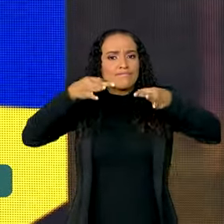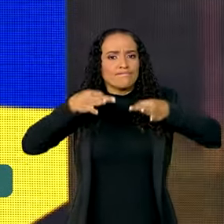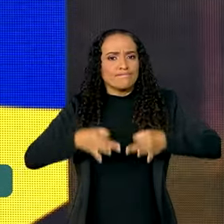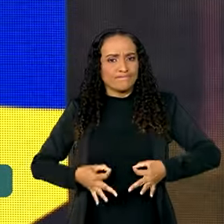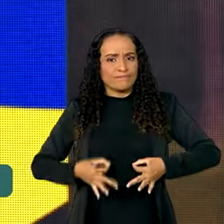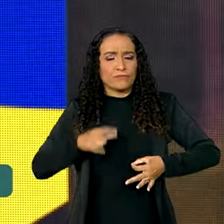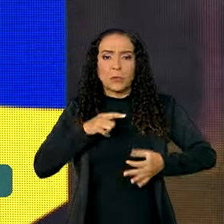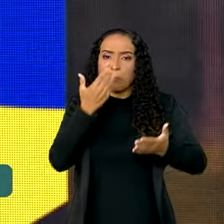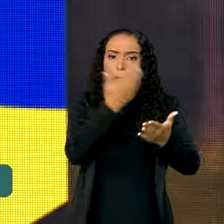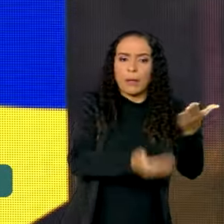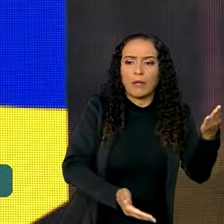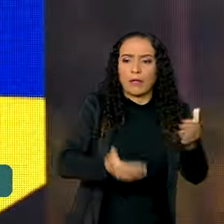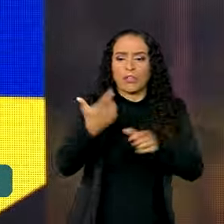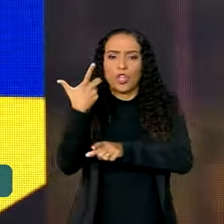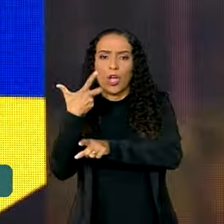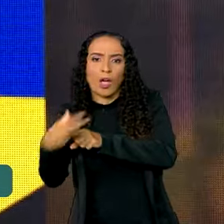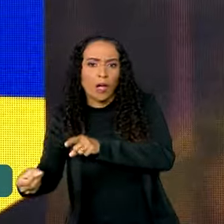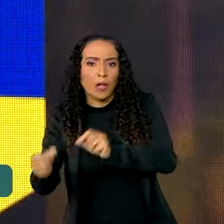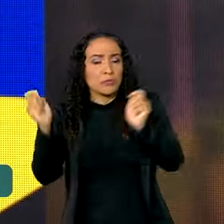você perde, você ganha.